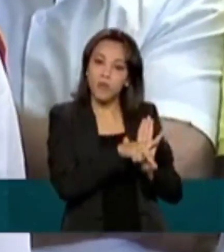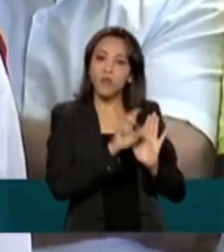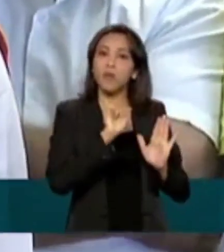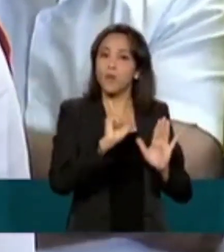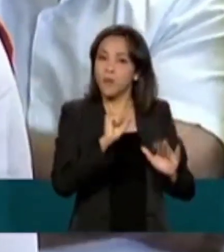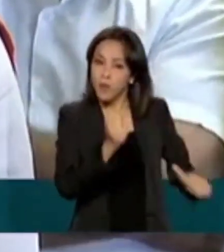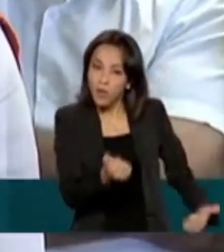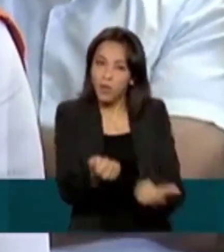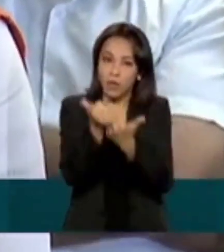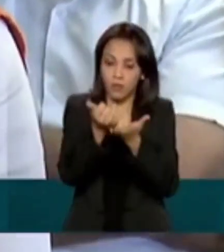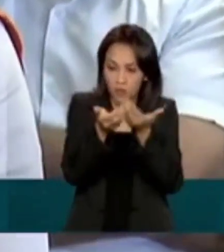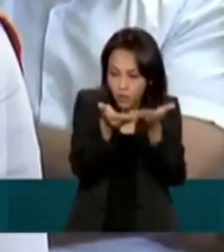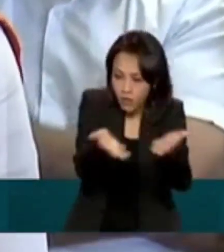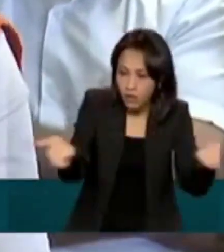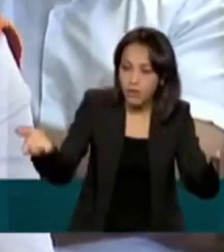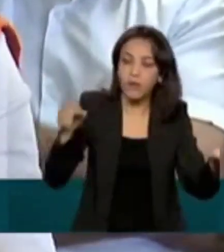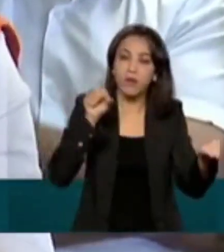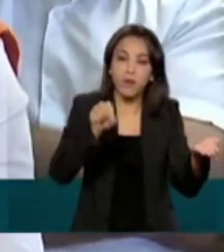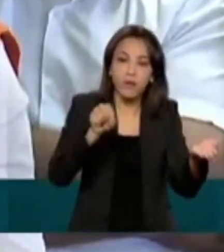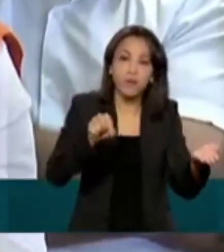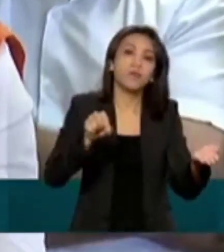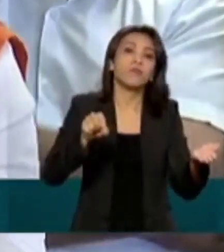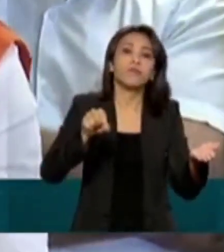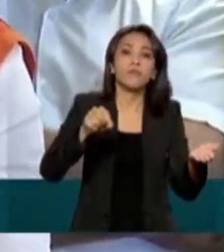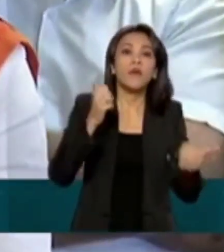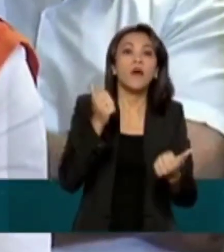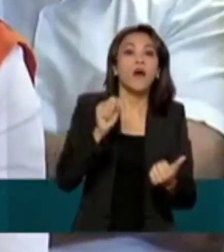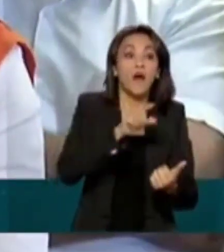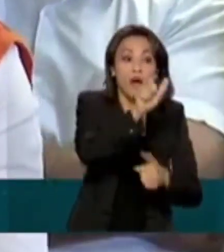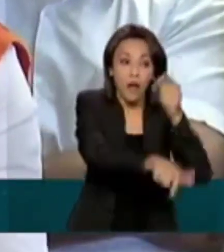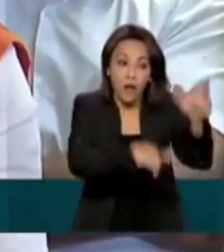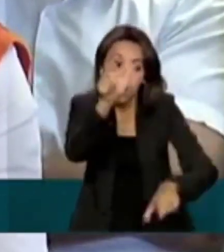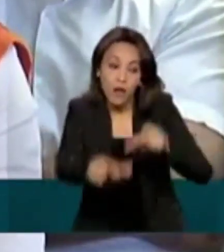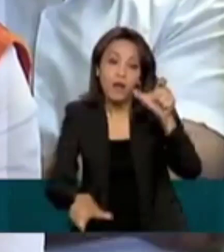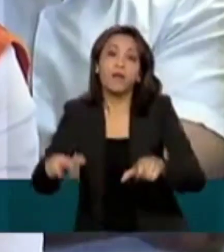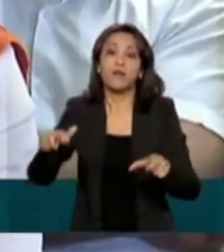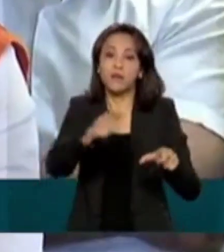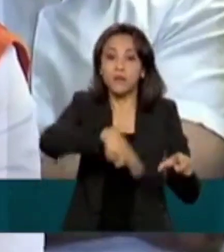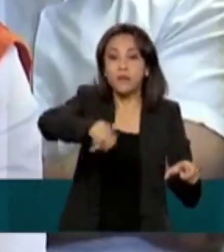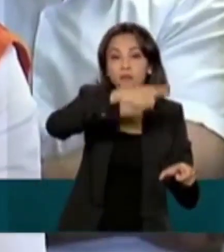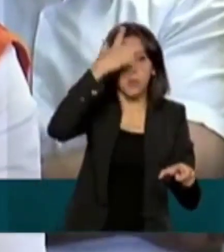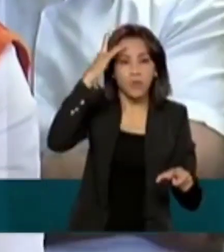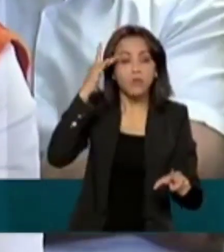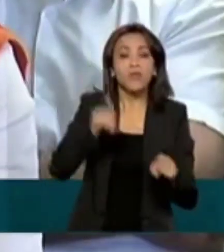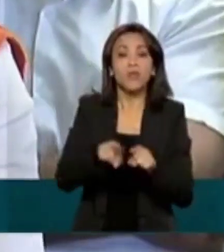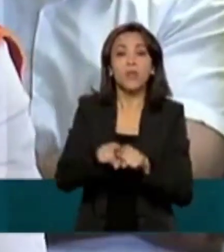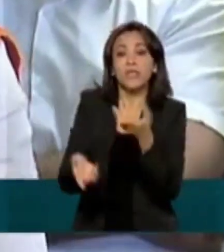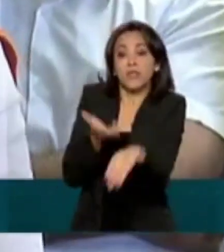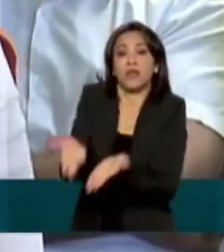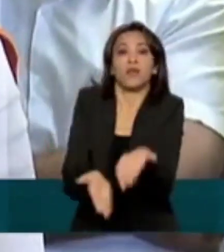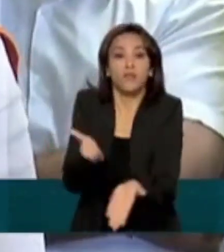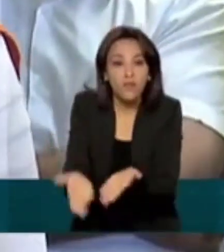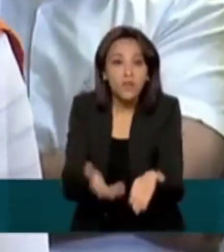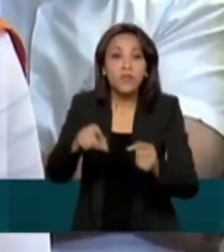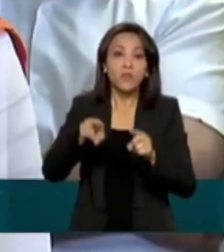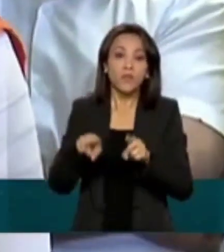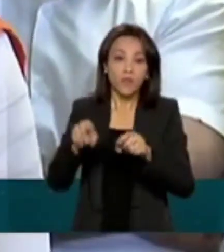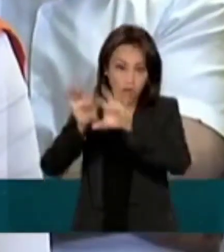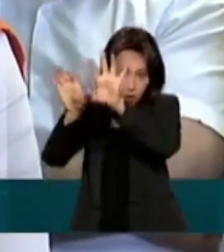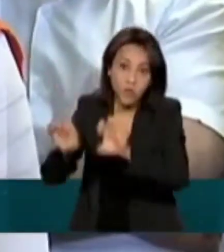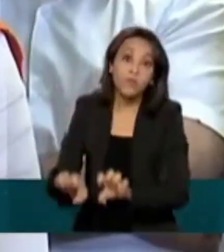atendimento de resposta, socorro à assistência humanitária, restabelecimento de serviços essenciais e reconstrução de infraestruturas